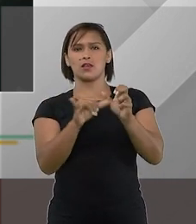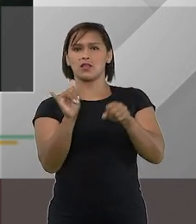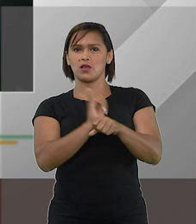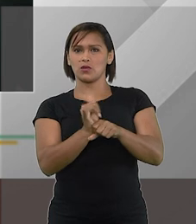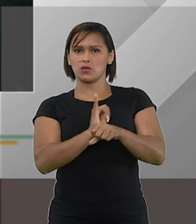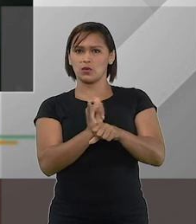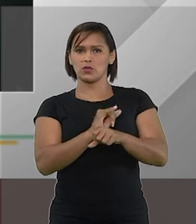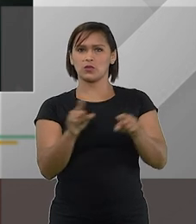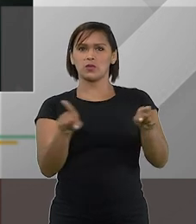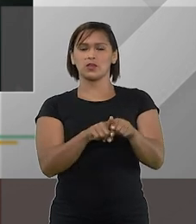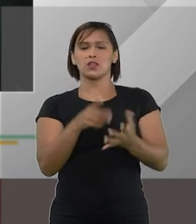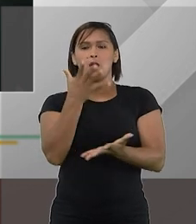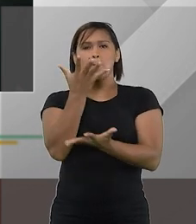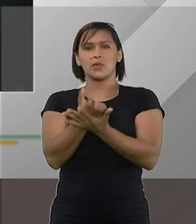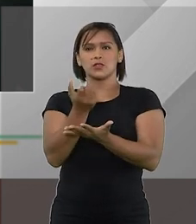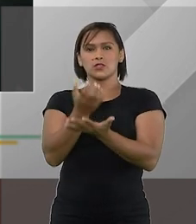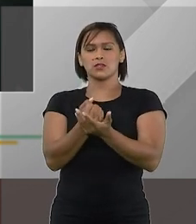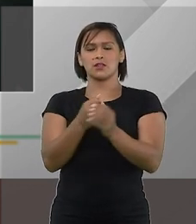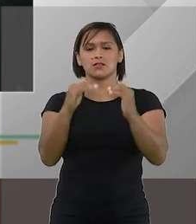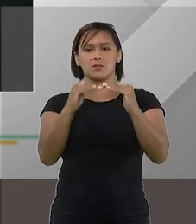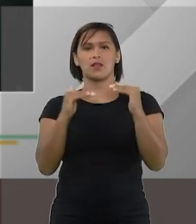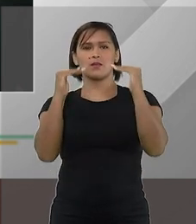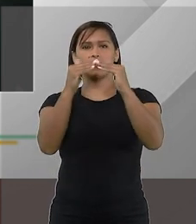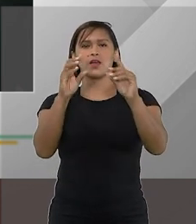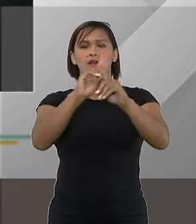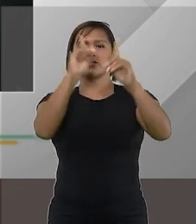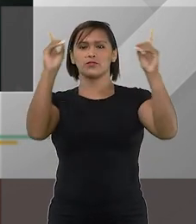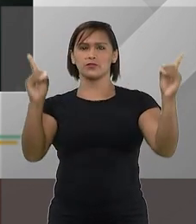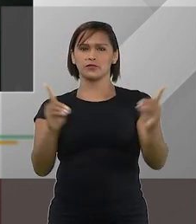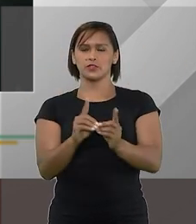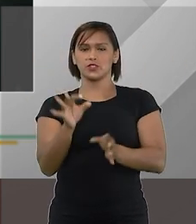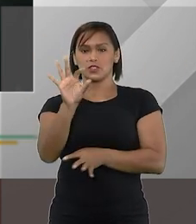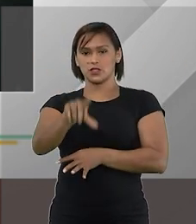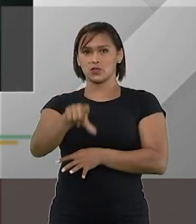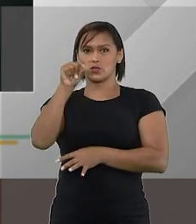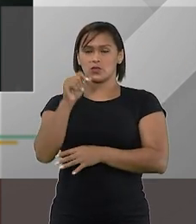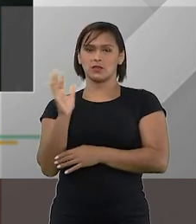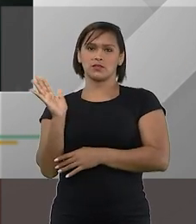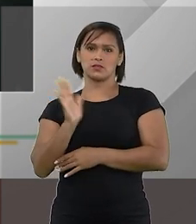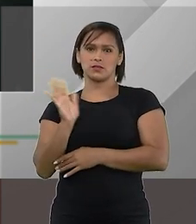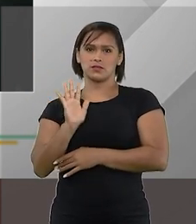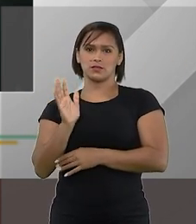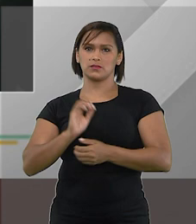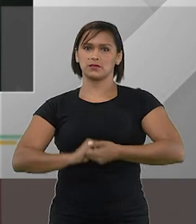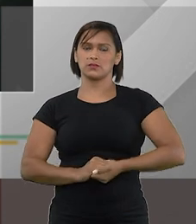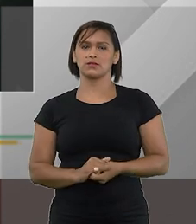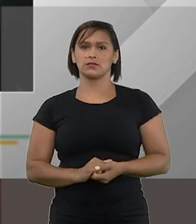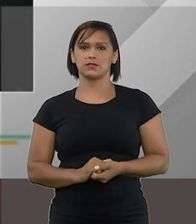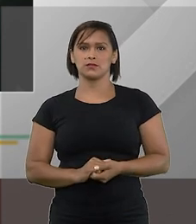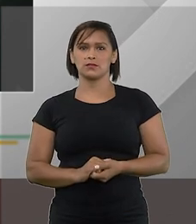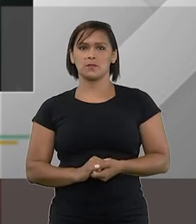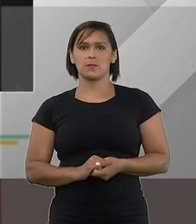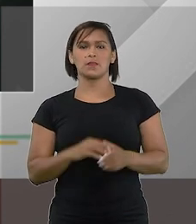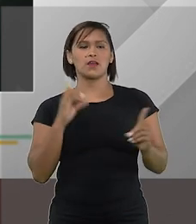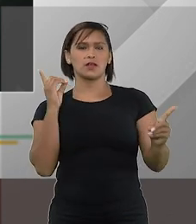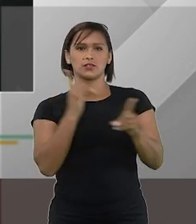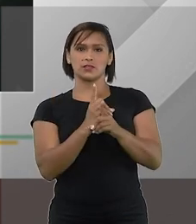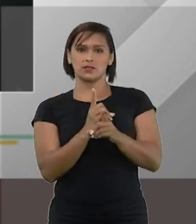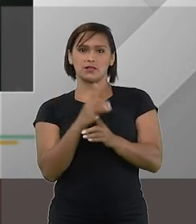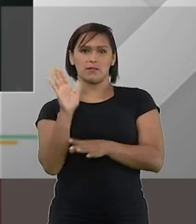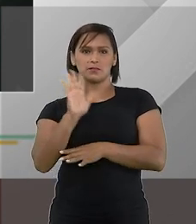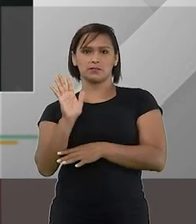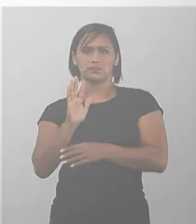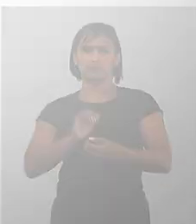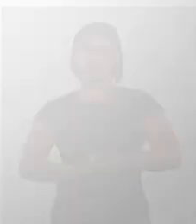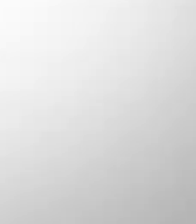no YouTube e também em podcasts pelas plataformas digitais de sua preferência tchau tchau a gente se encontra